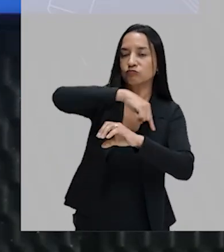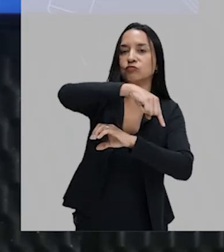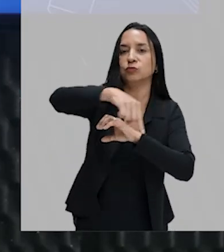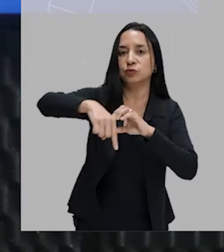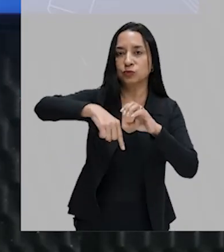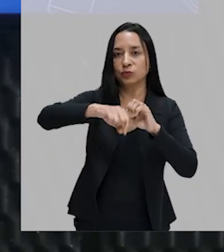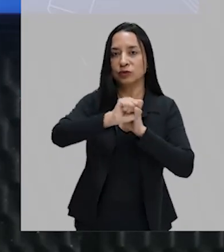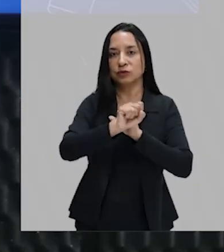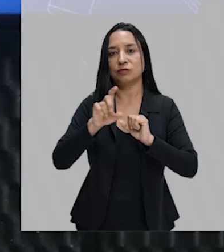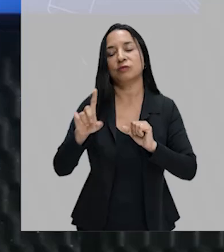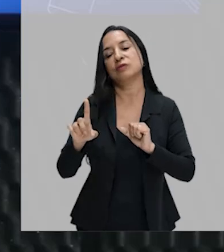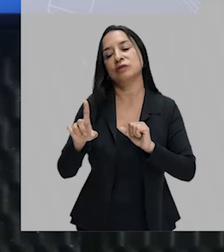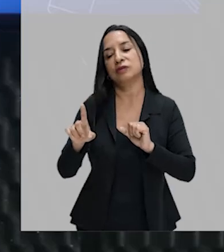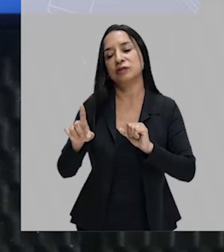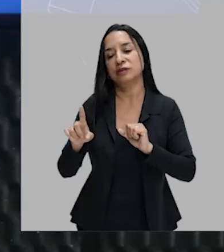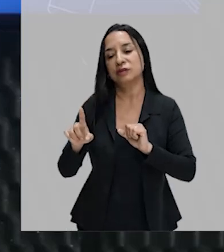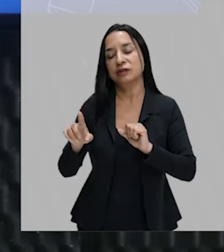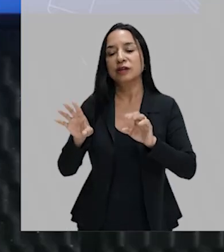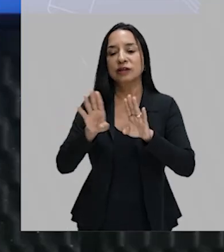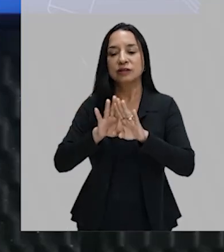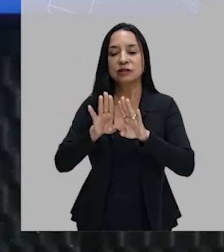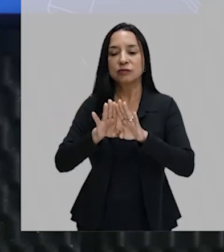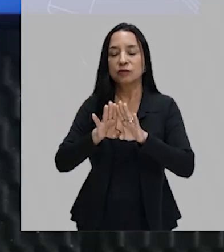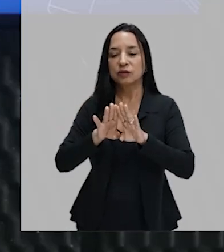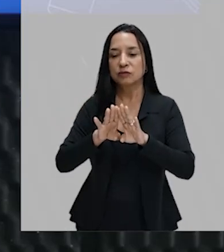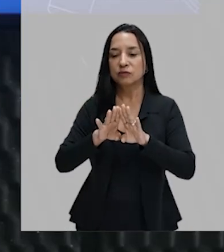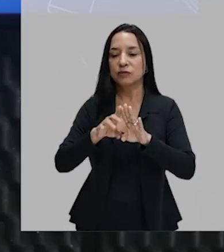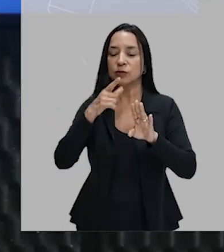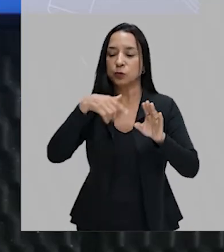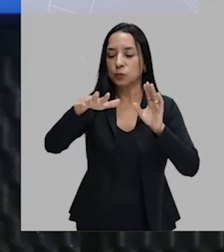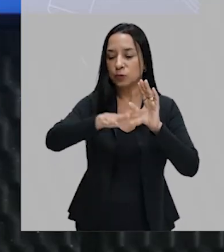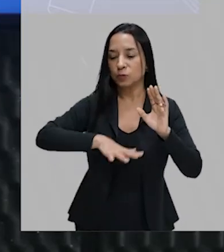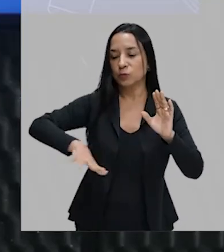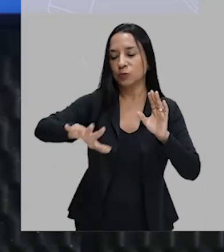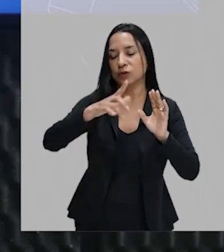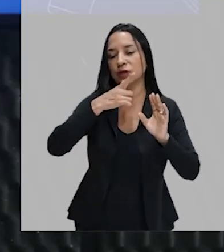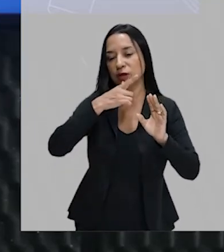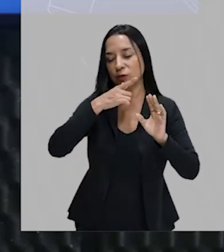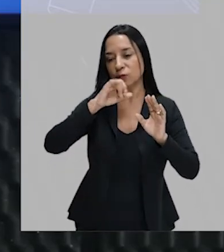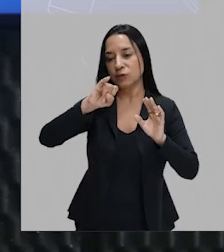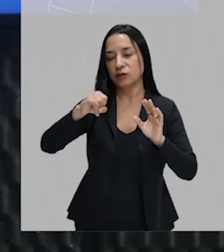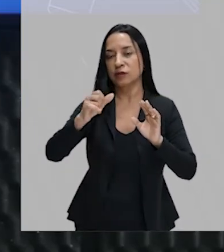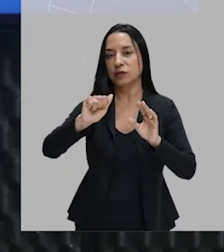foi colocado lá na Lagoa da Jansen uma serpente,